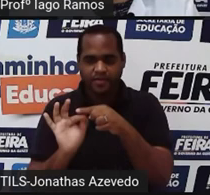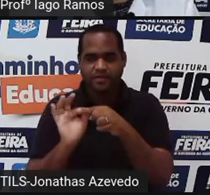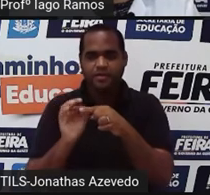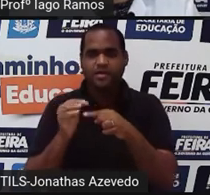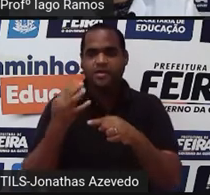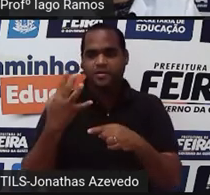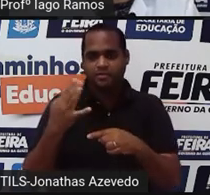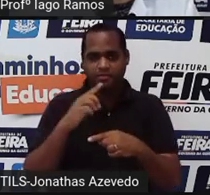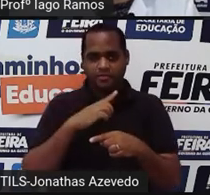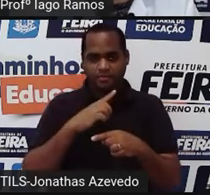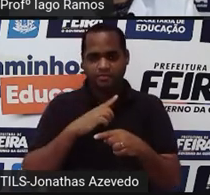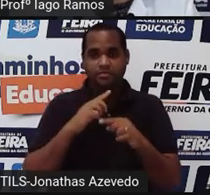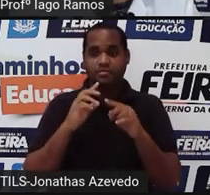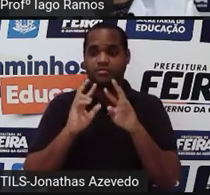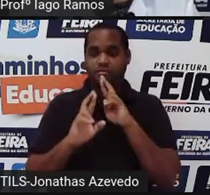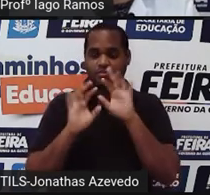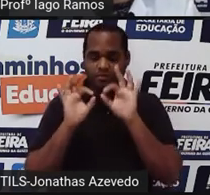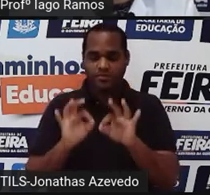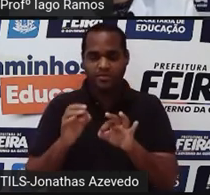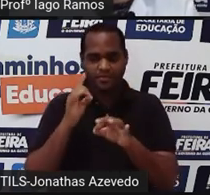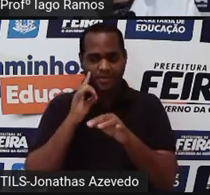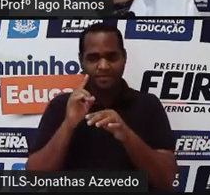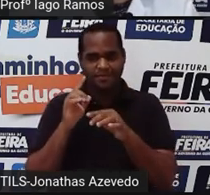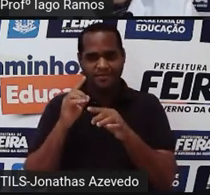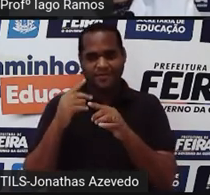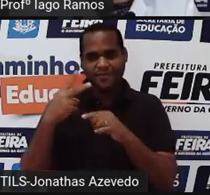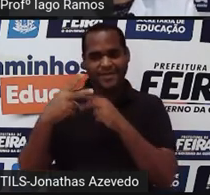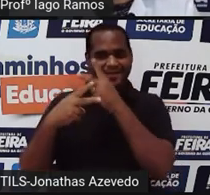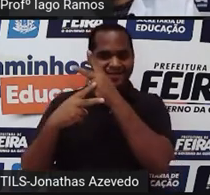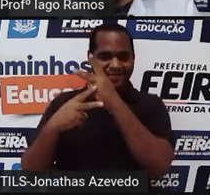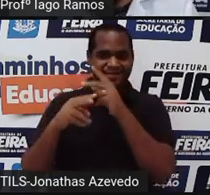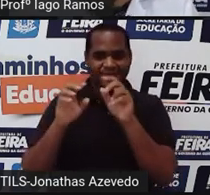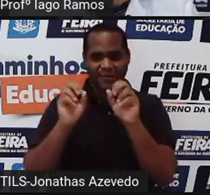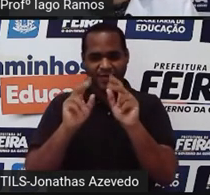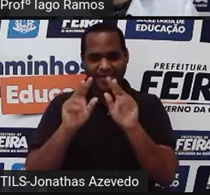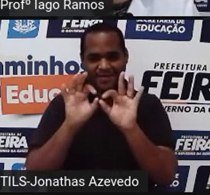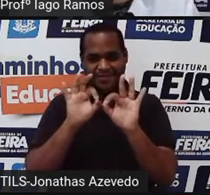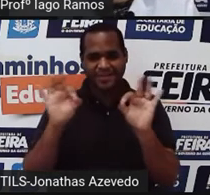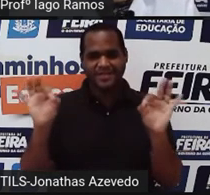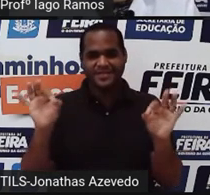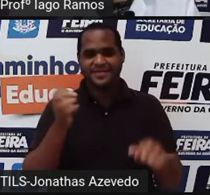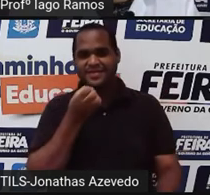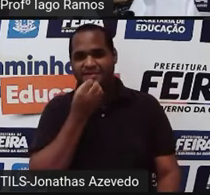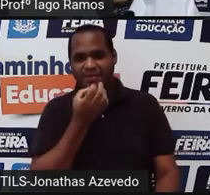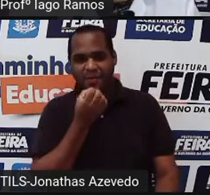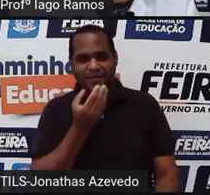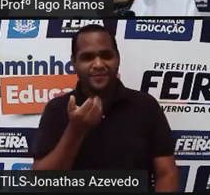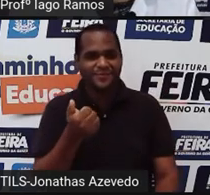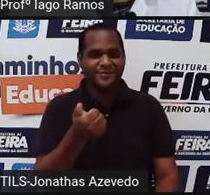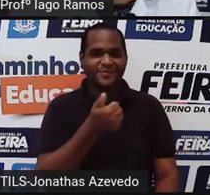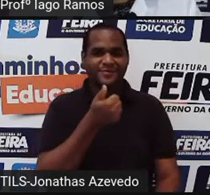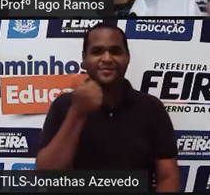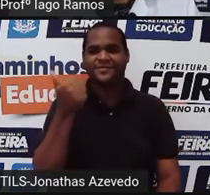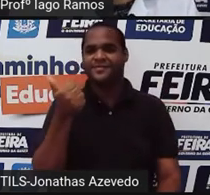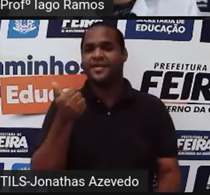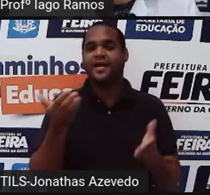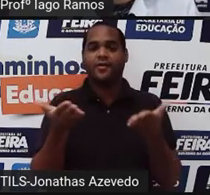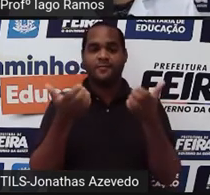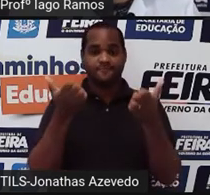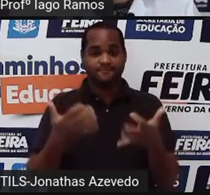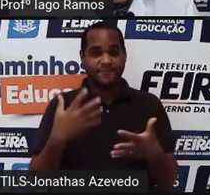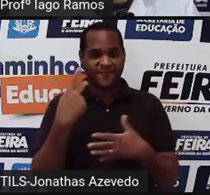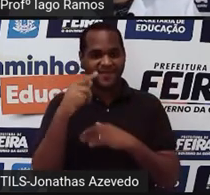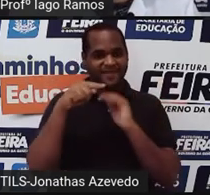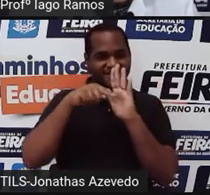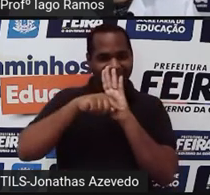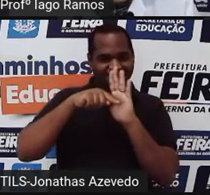embaixo. Então esse é o resultado dessa potência, tá bom? Beleza? Bom, então é isso aí. É bom você